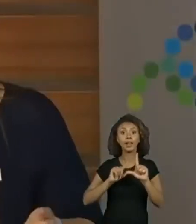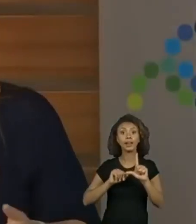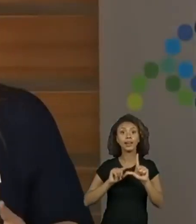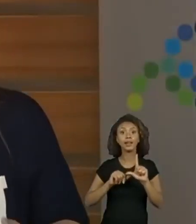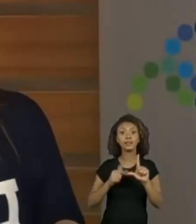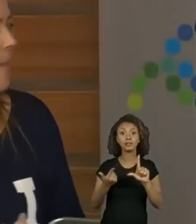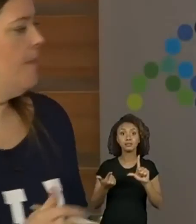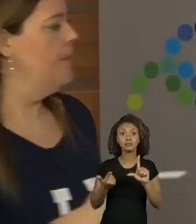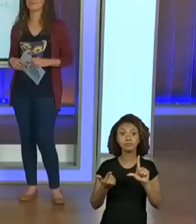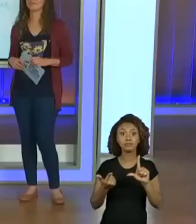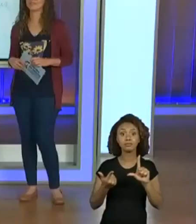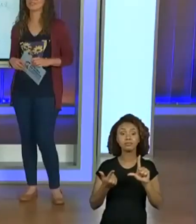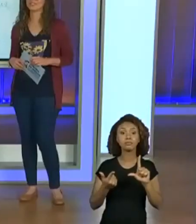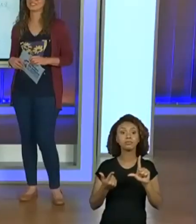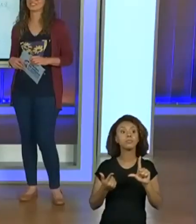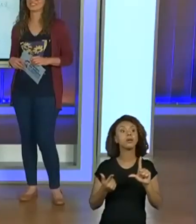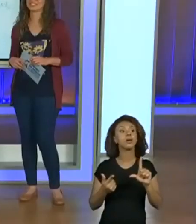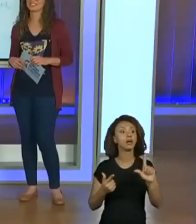Sim. Trago.